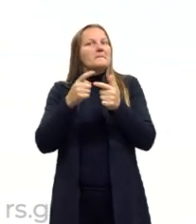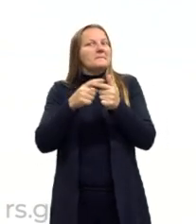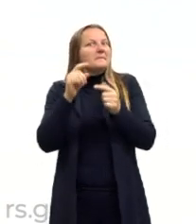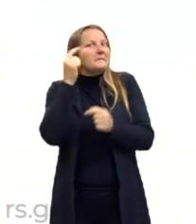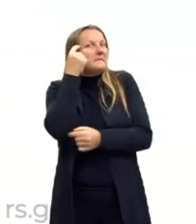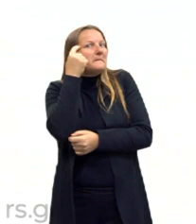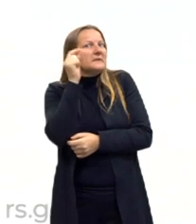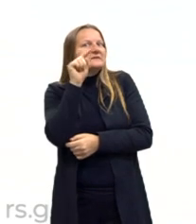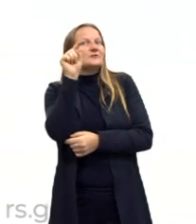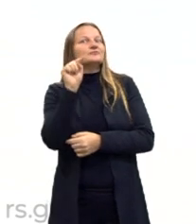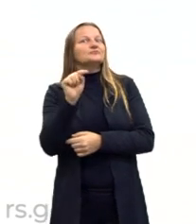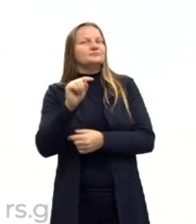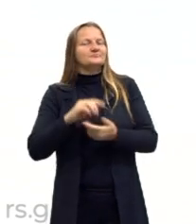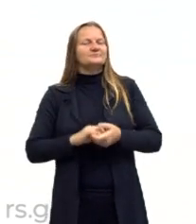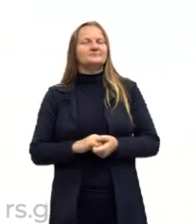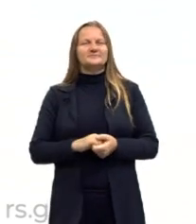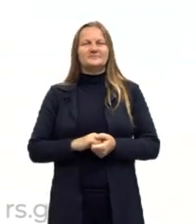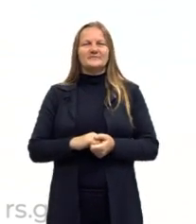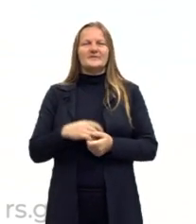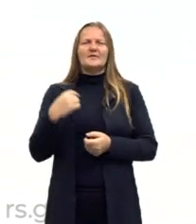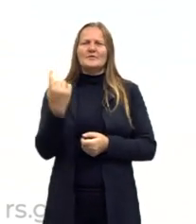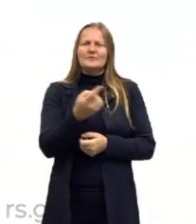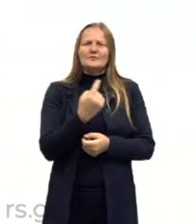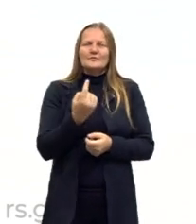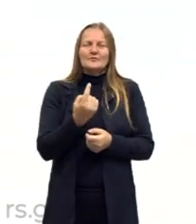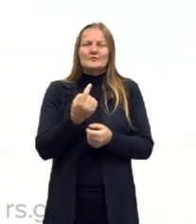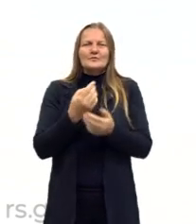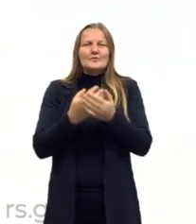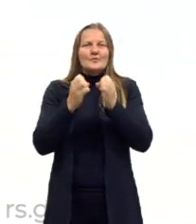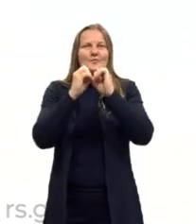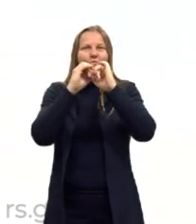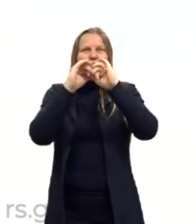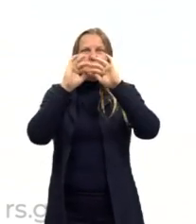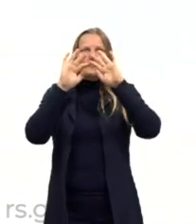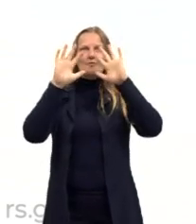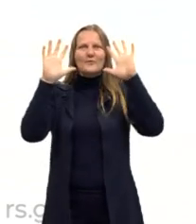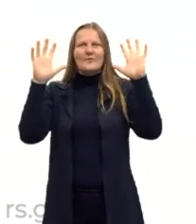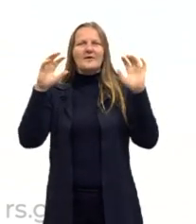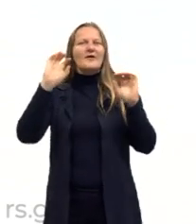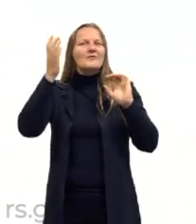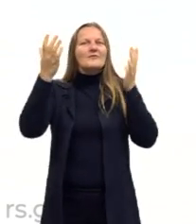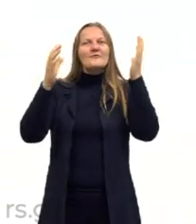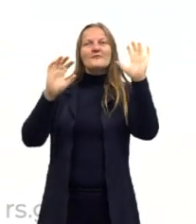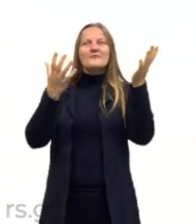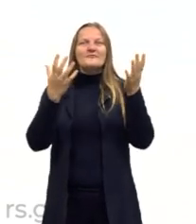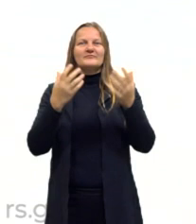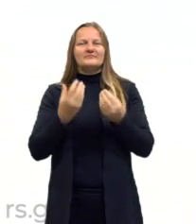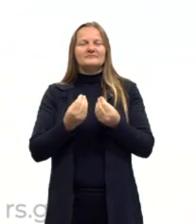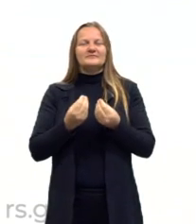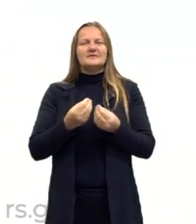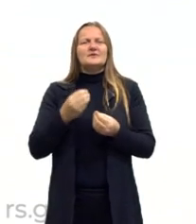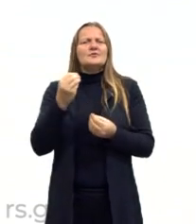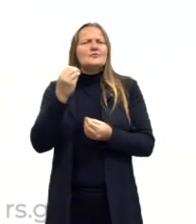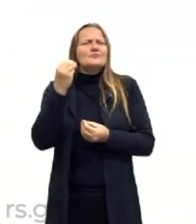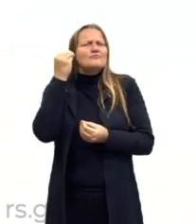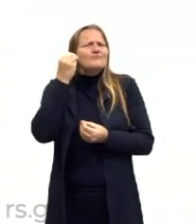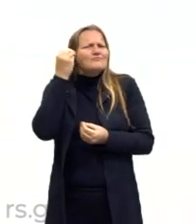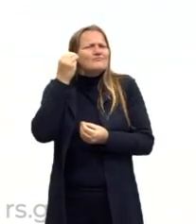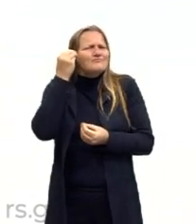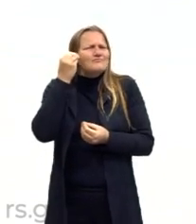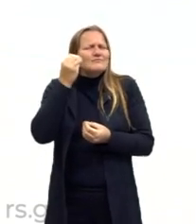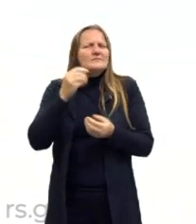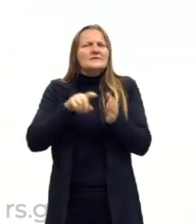aula, para não decorrer da aula, nós iremos desvelando esses problemas, resolvendo eles. As especulações